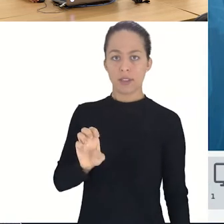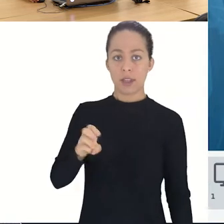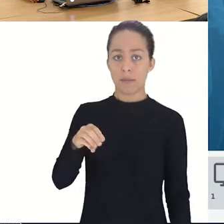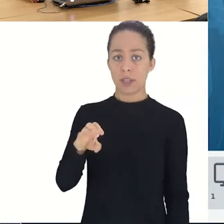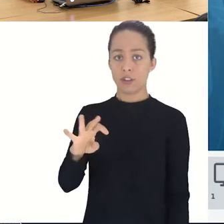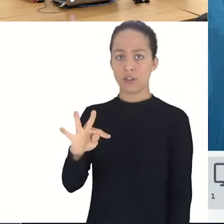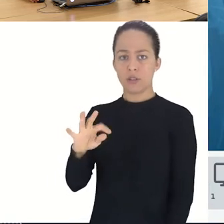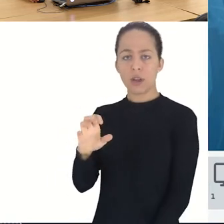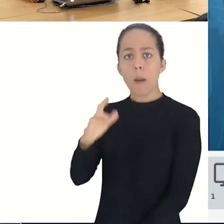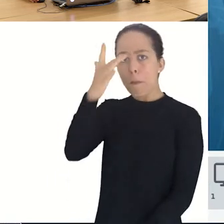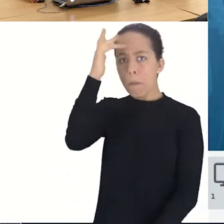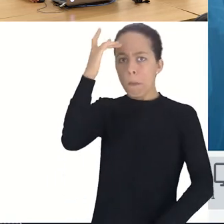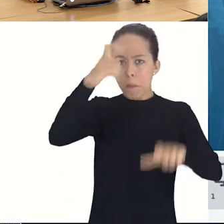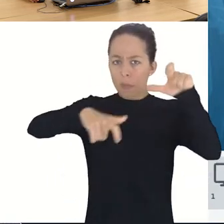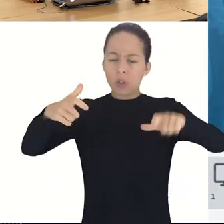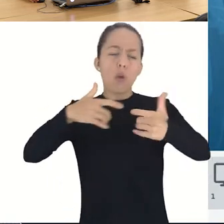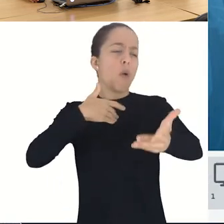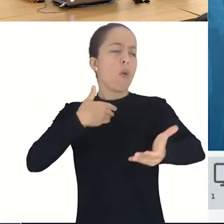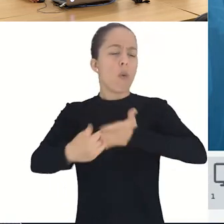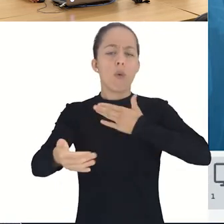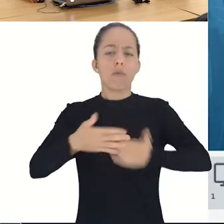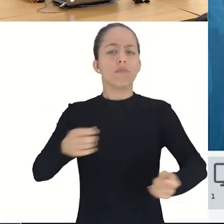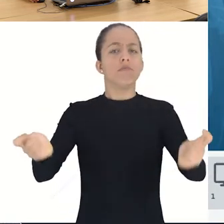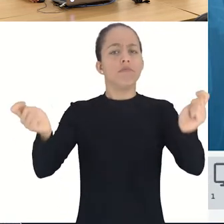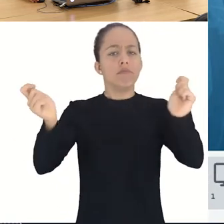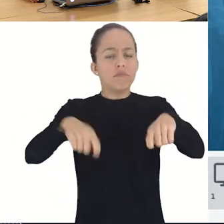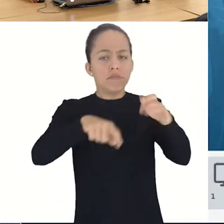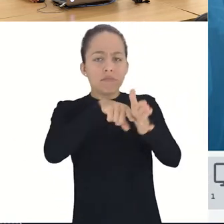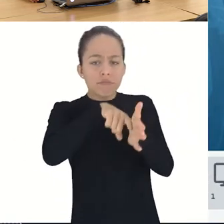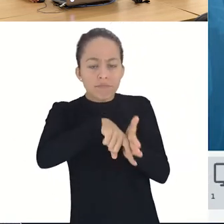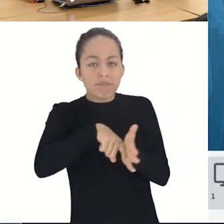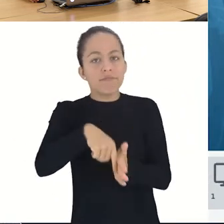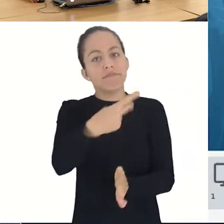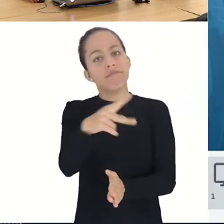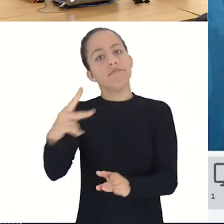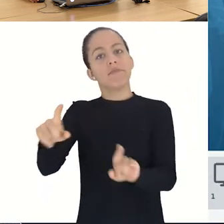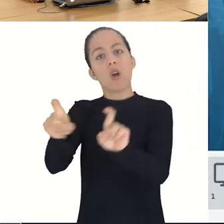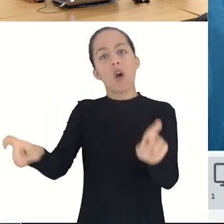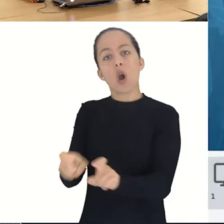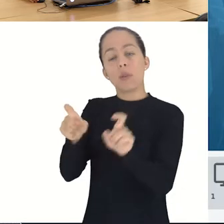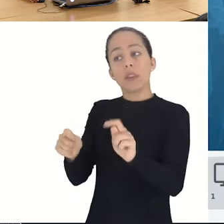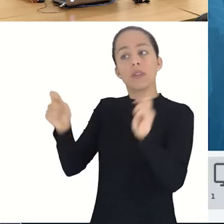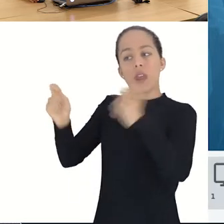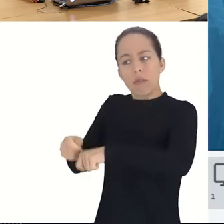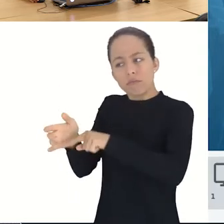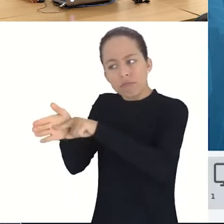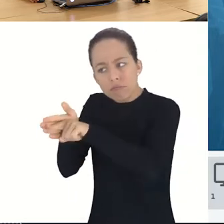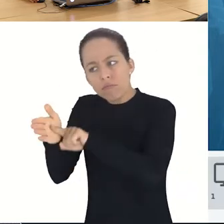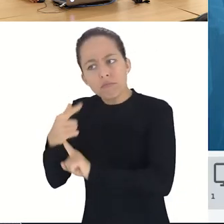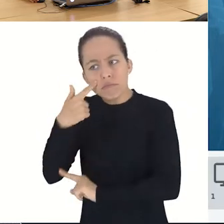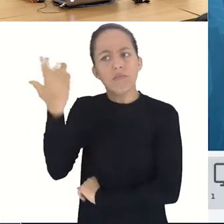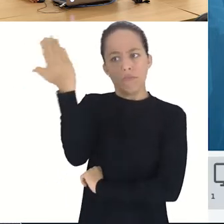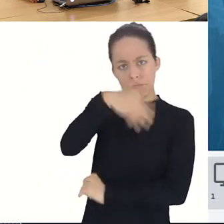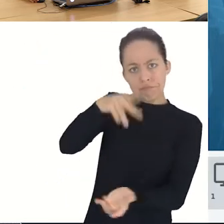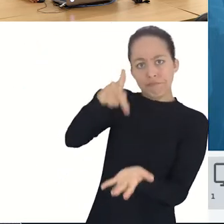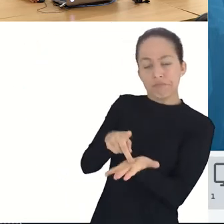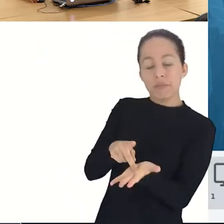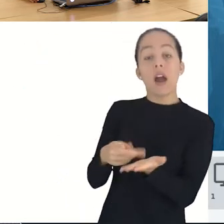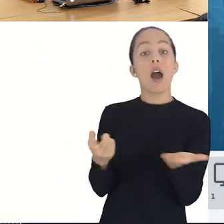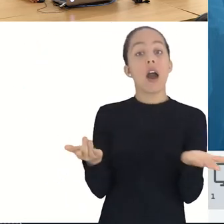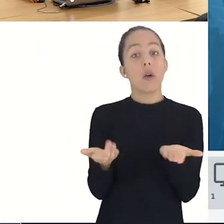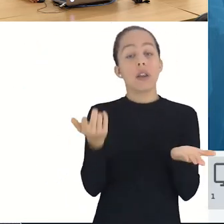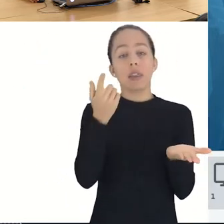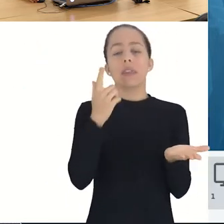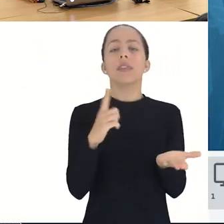pessoa reproduzir o sorteio em qualquer lugar ou computador. Para realizar este procedimento, basta seguir os passos